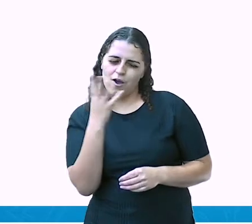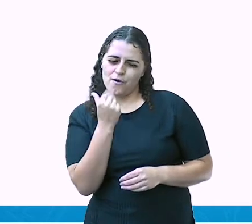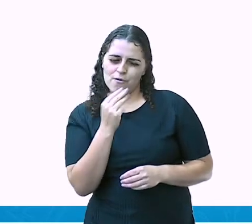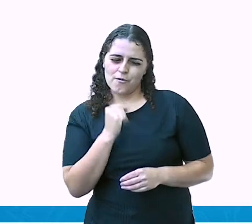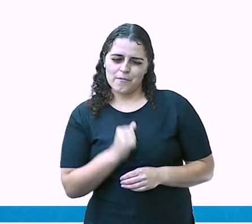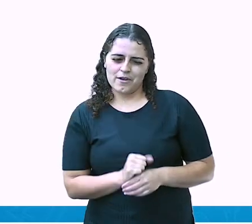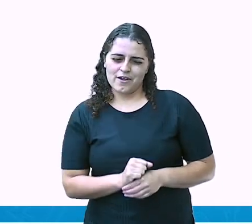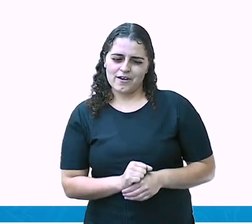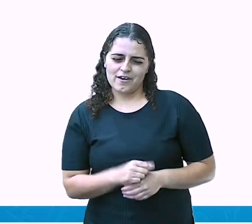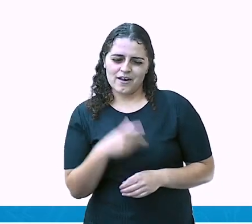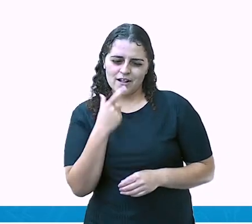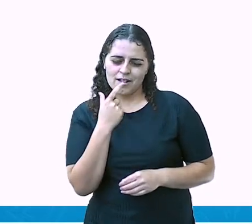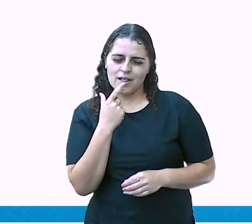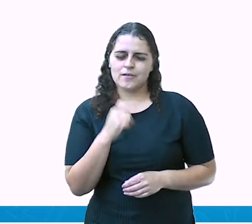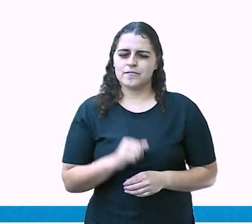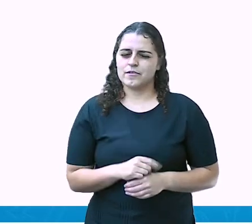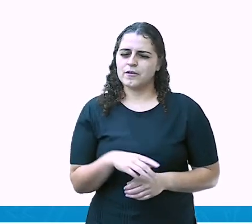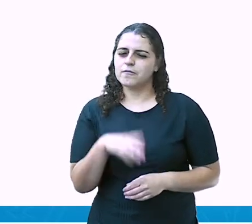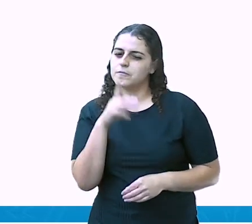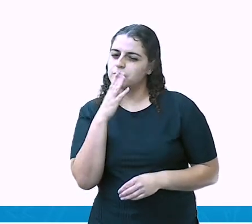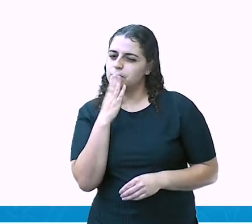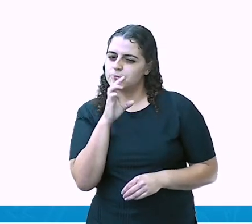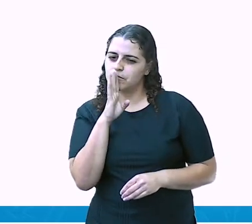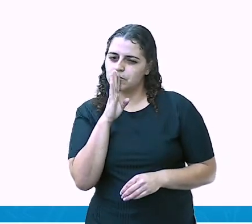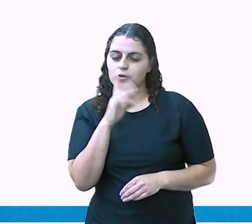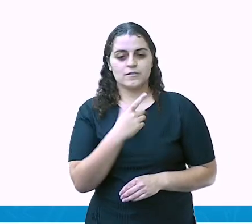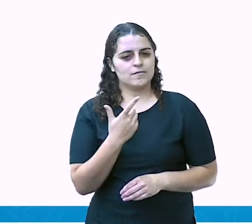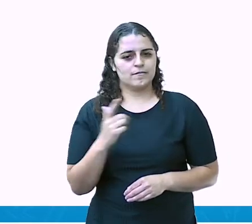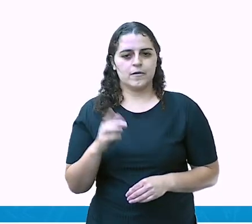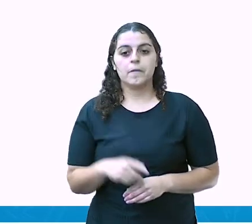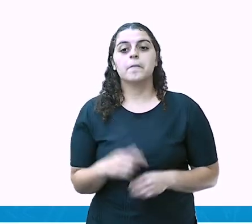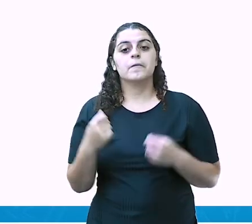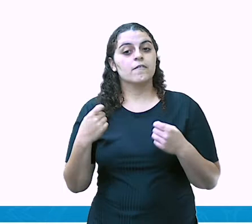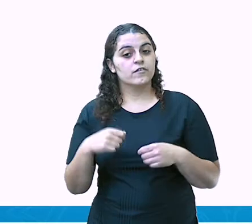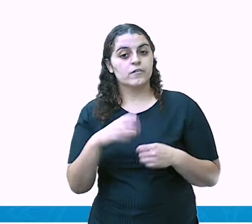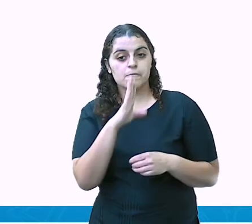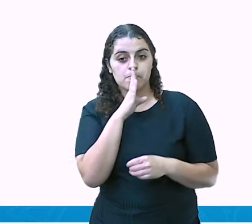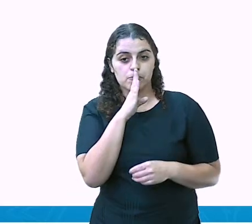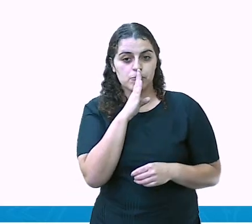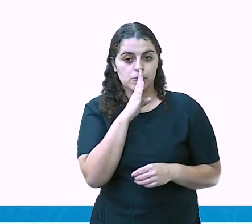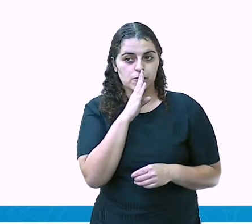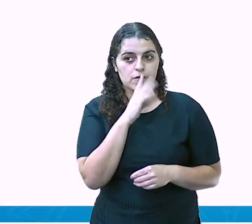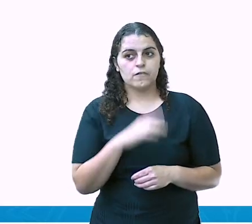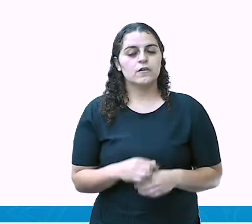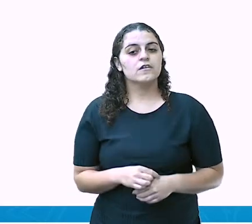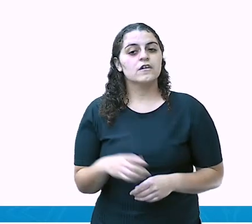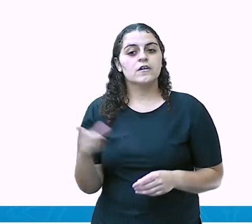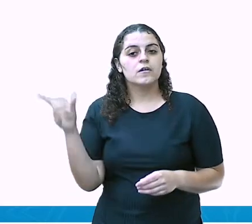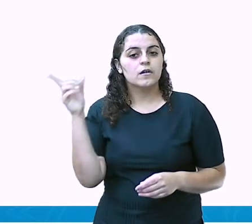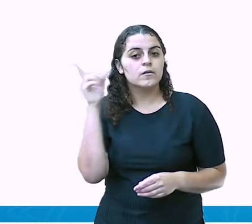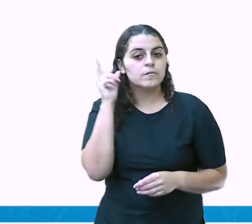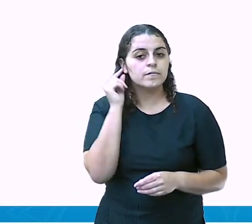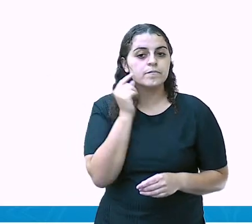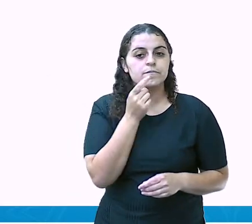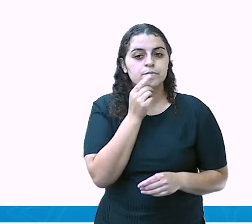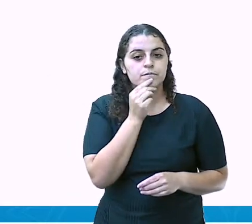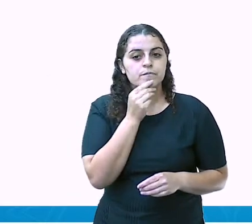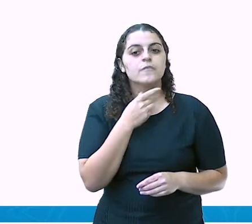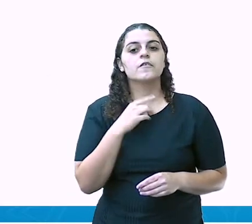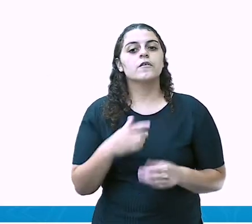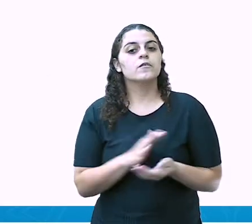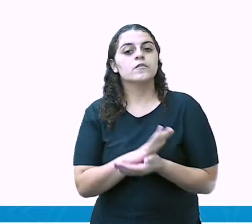você é mudo. Não. A criança não é muda. Para você ser mudo, você precisa ter ausência das cordas vocais.